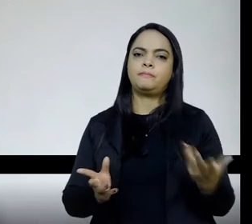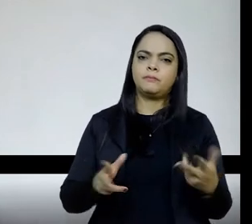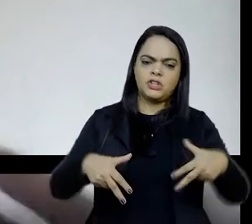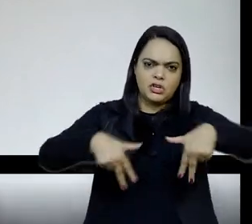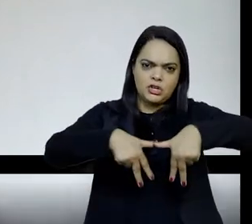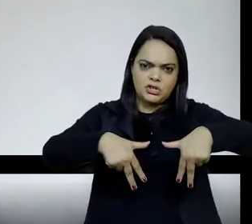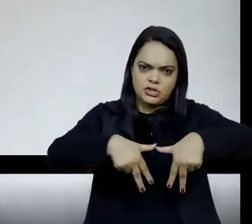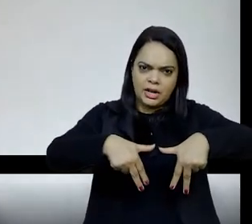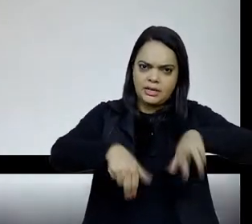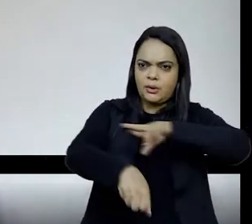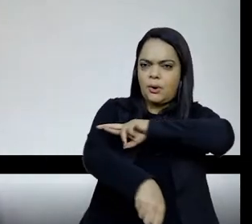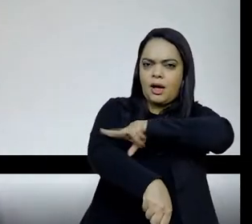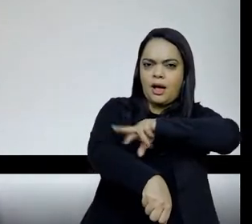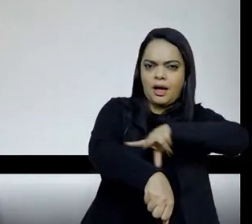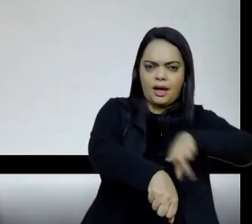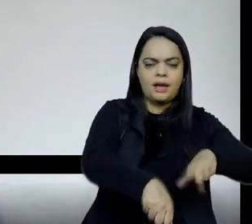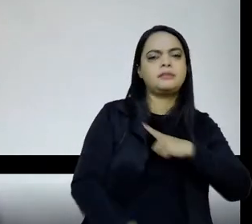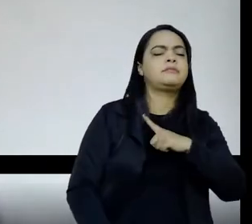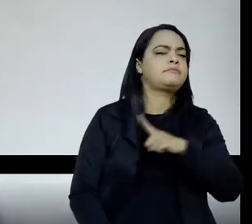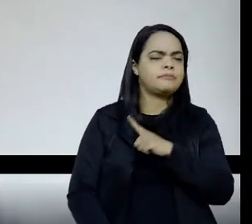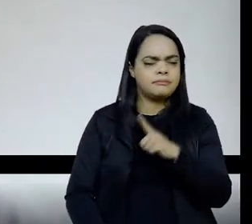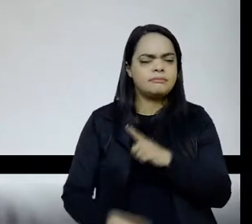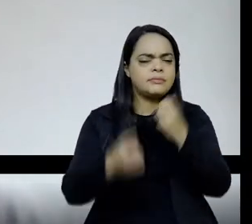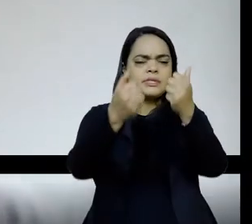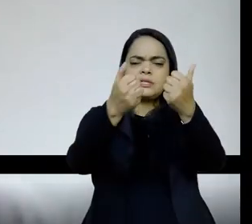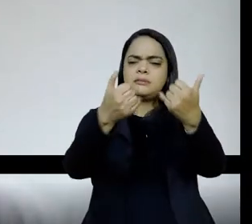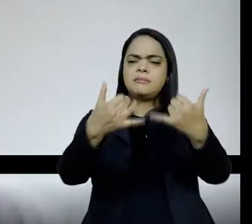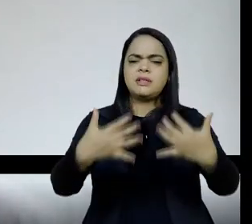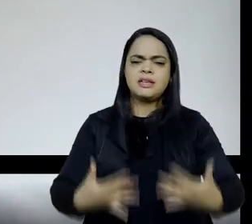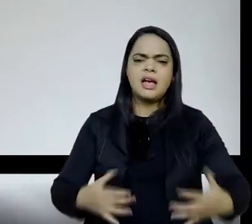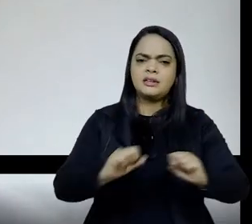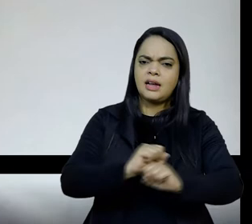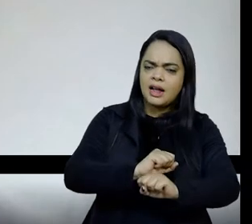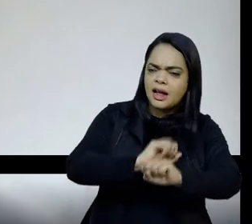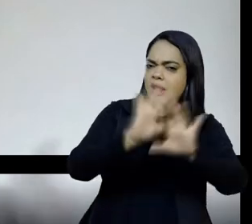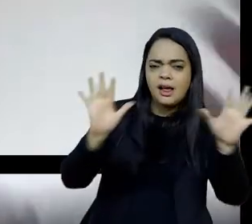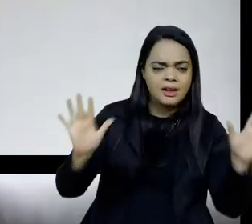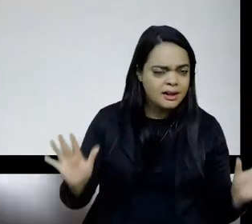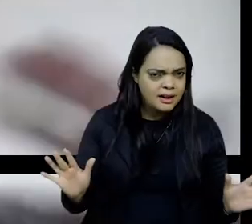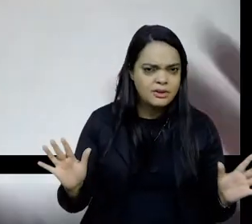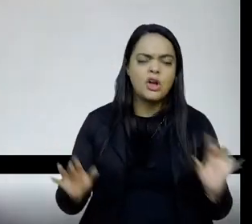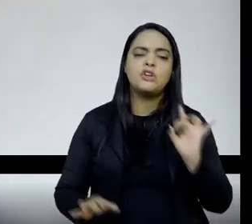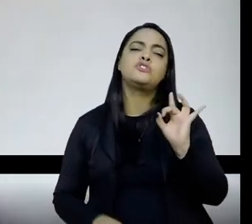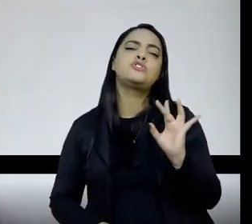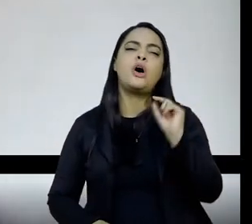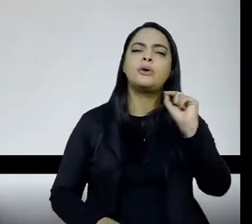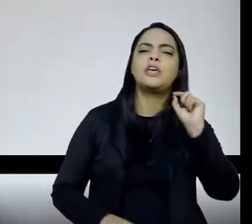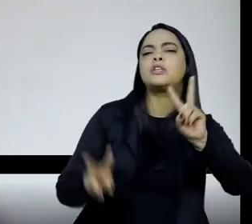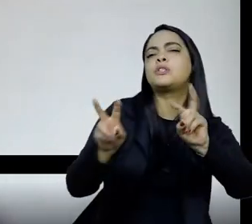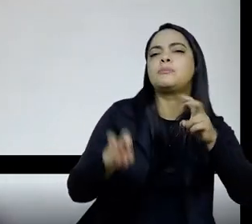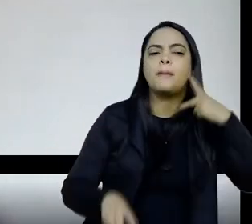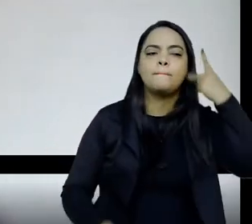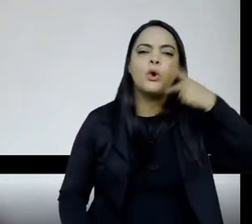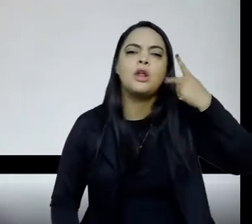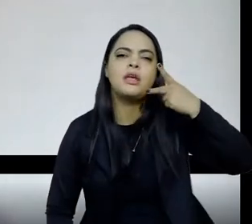gênero, de raça, etc., estejam postas explicitamente, mas não é numa defesa política, teórica, das questões de